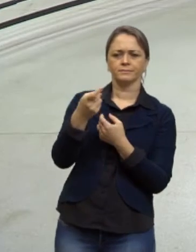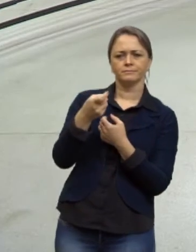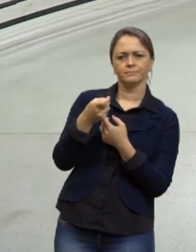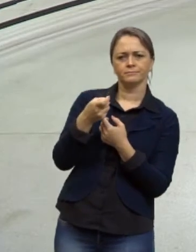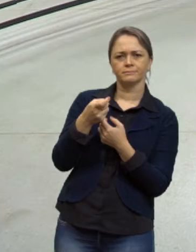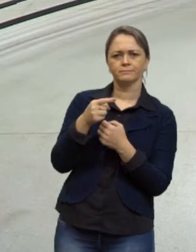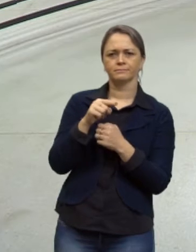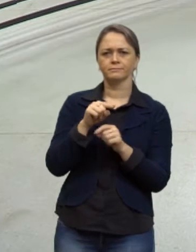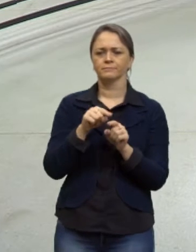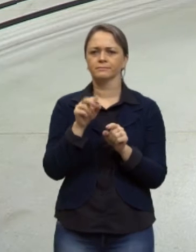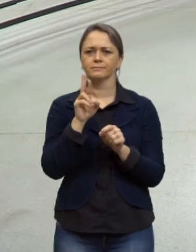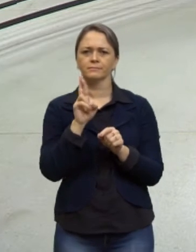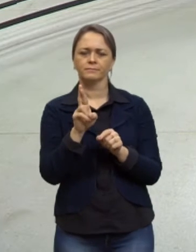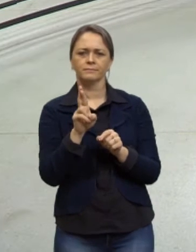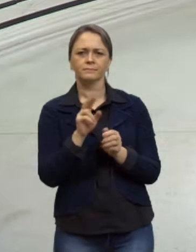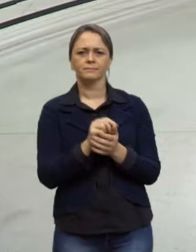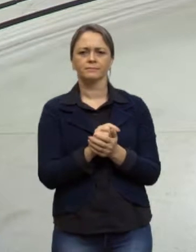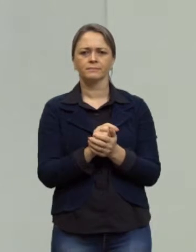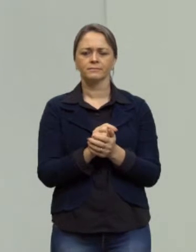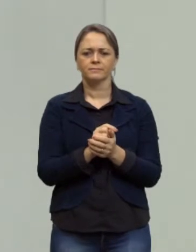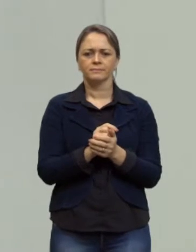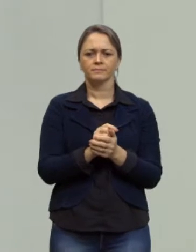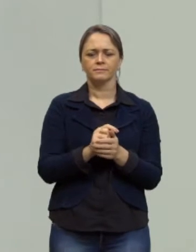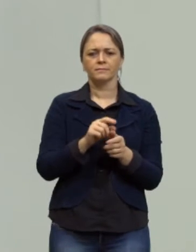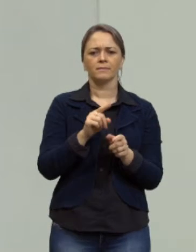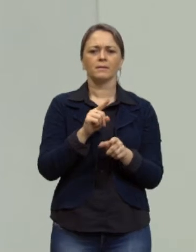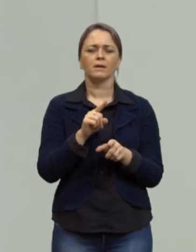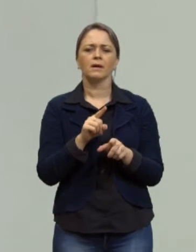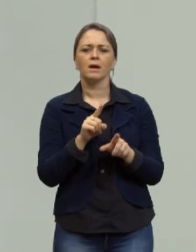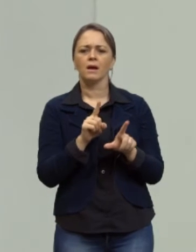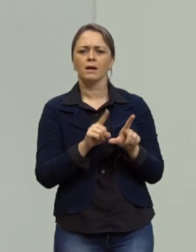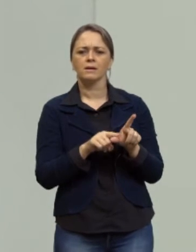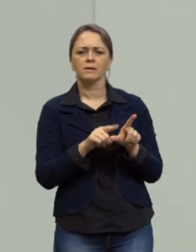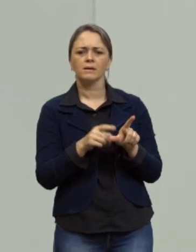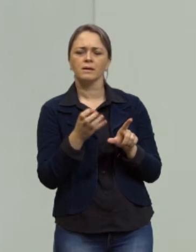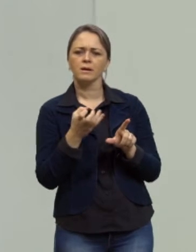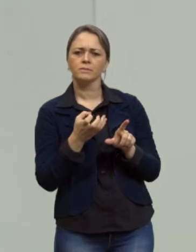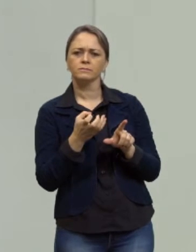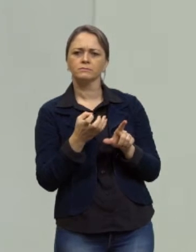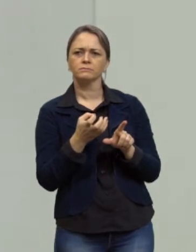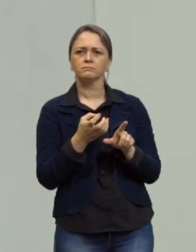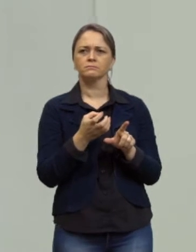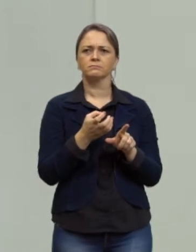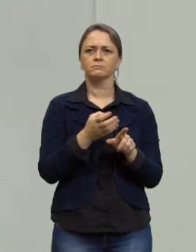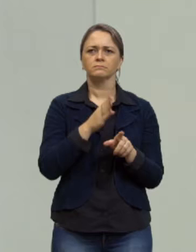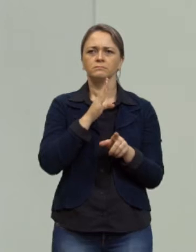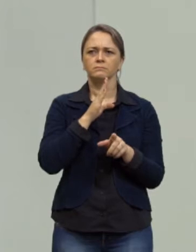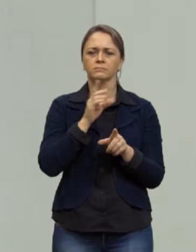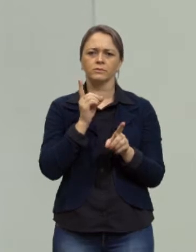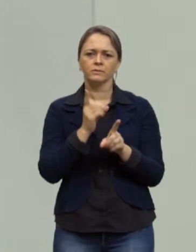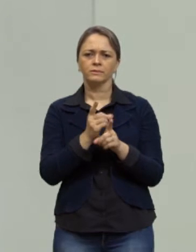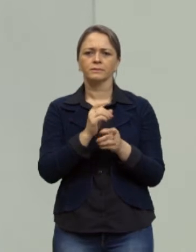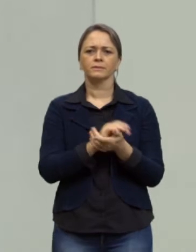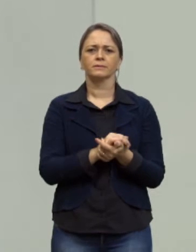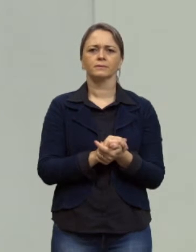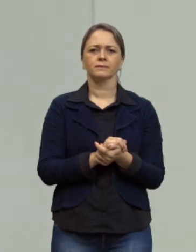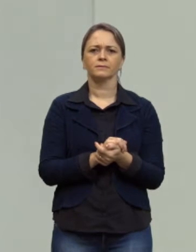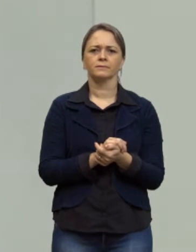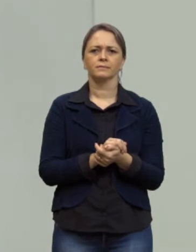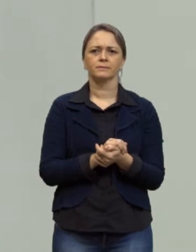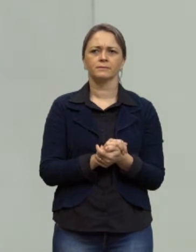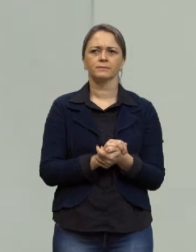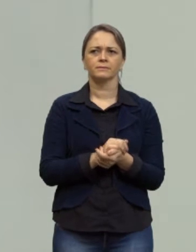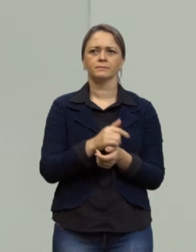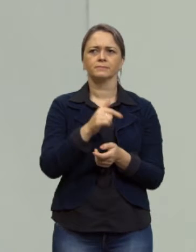ele é o nosso R a nossa razão é a variável que nós queremos conhecer então este sete que está após o sinal de